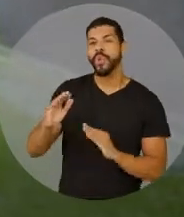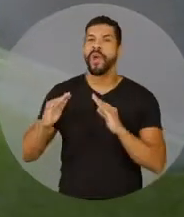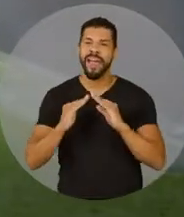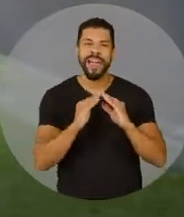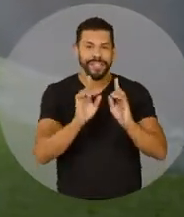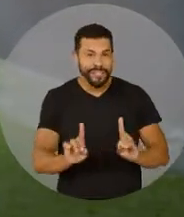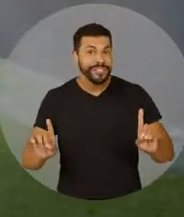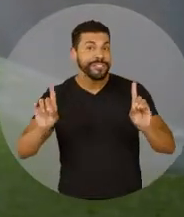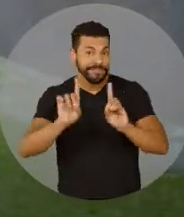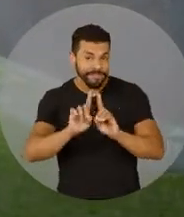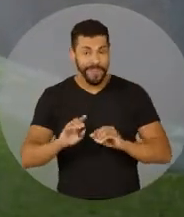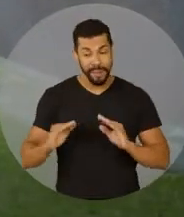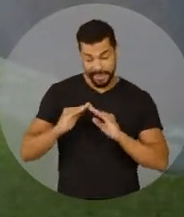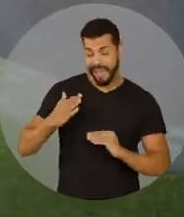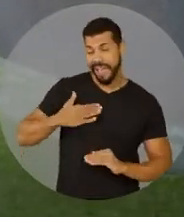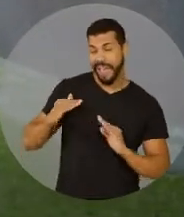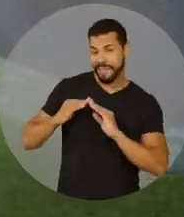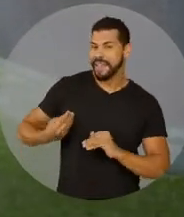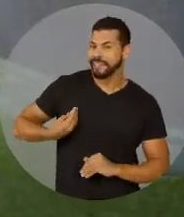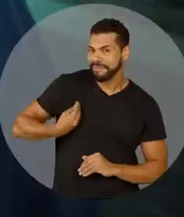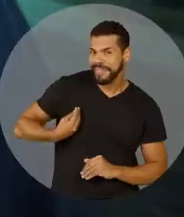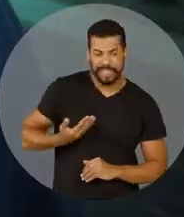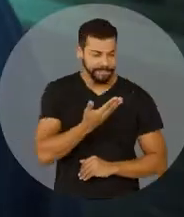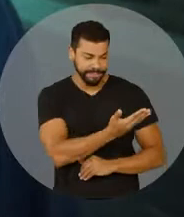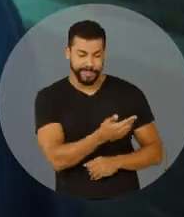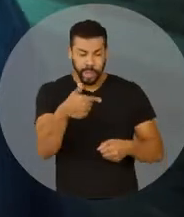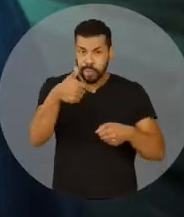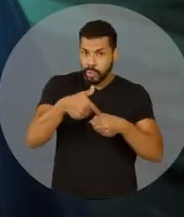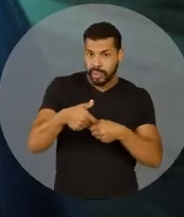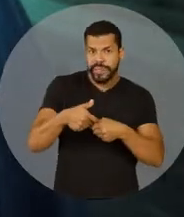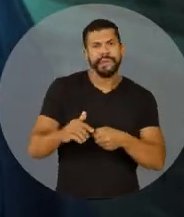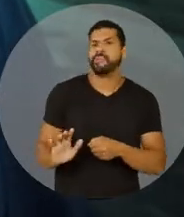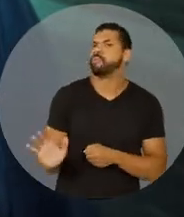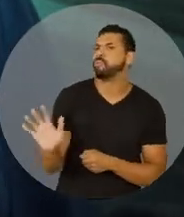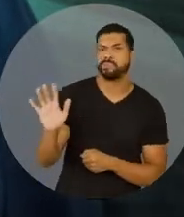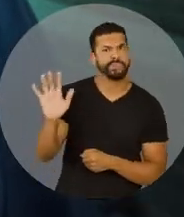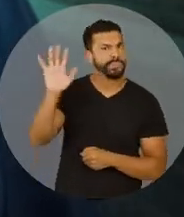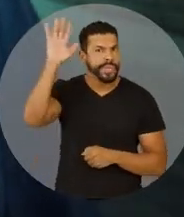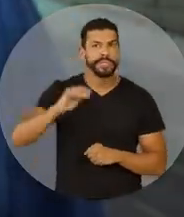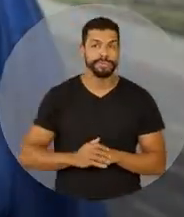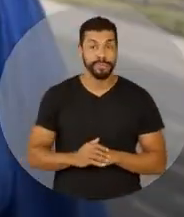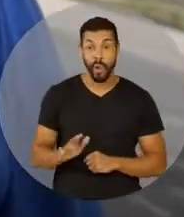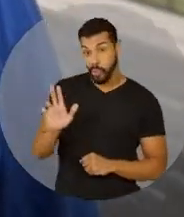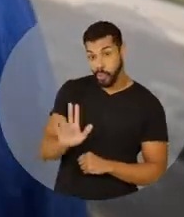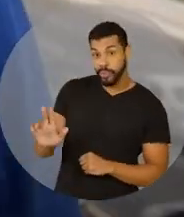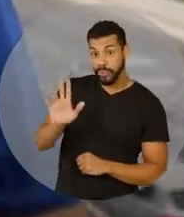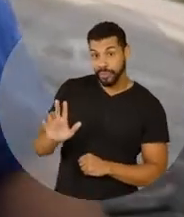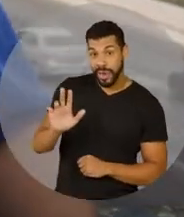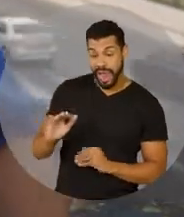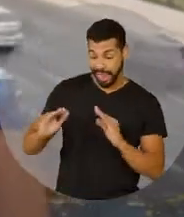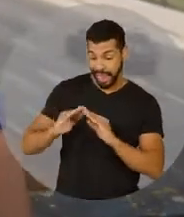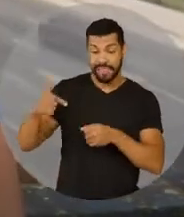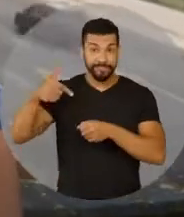quer dar moradia digna, retomando minha casa, minha vida. Com esse aqui o preço dos combustíveis tá sempre caro. Com o Lula